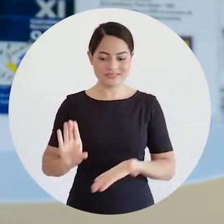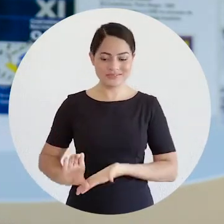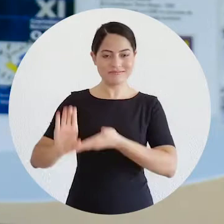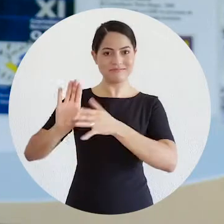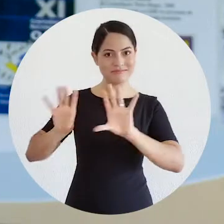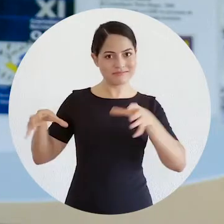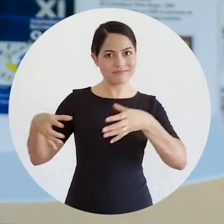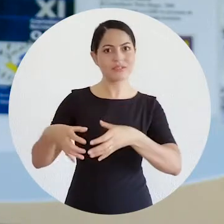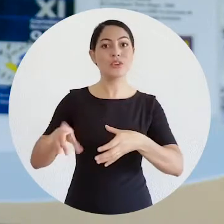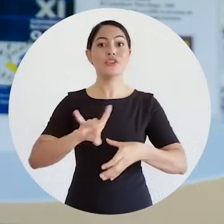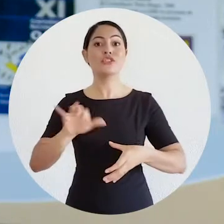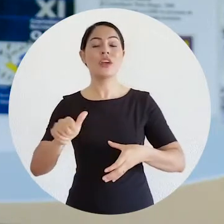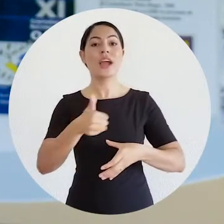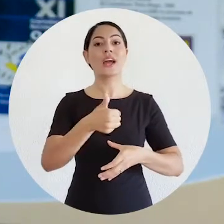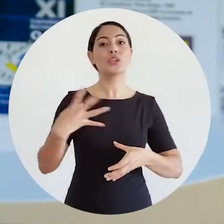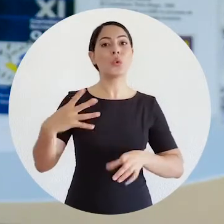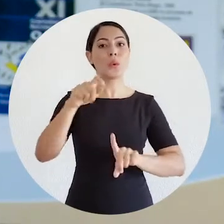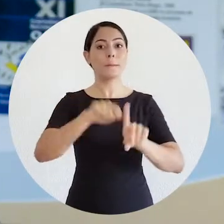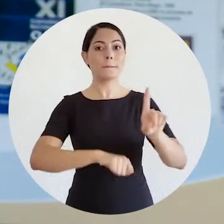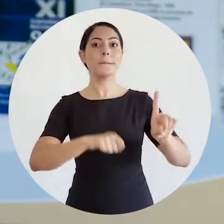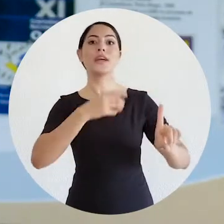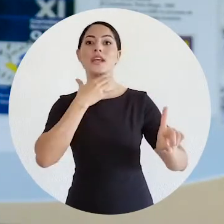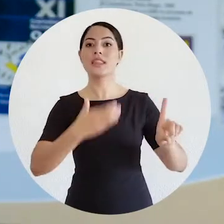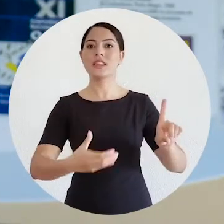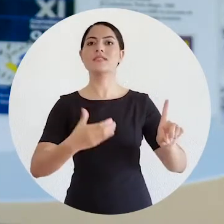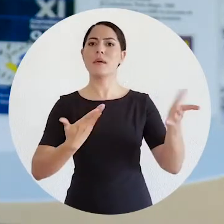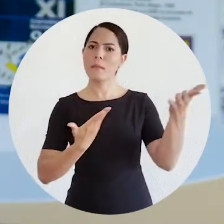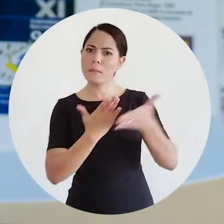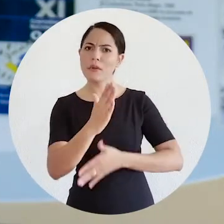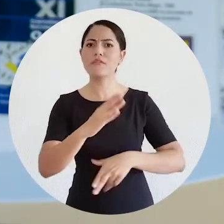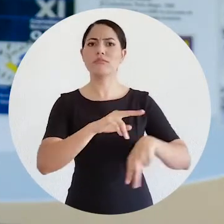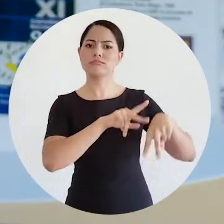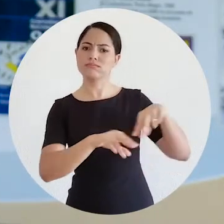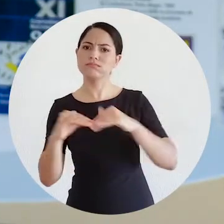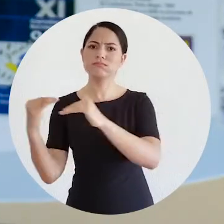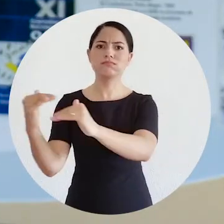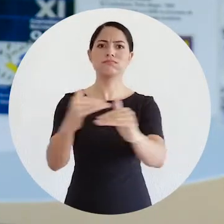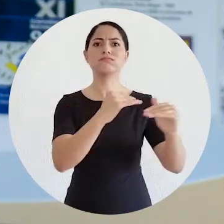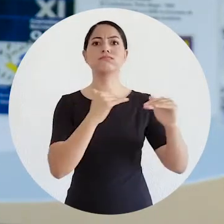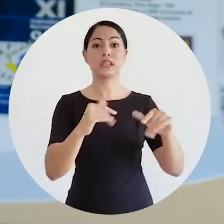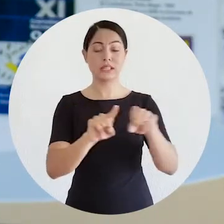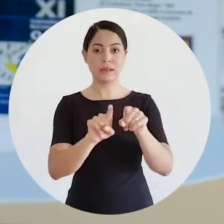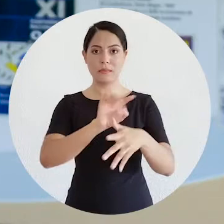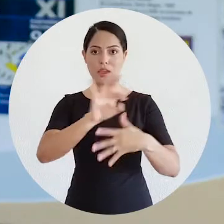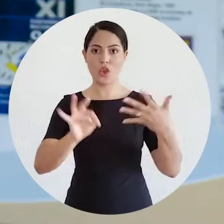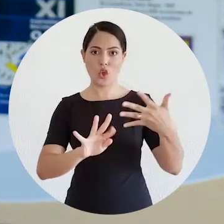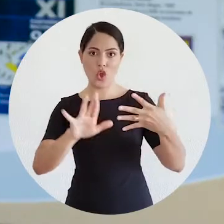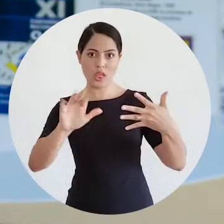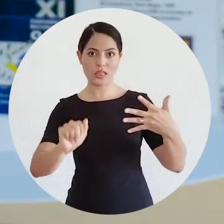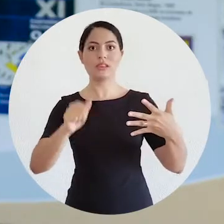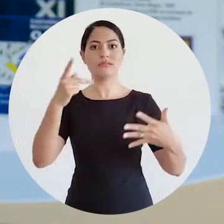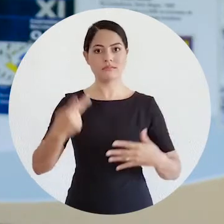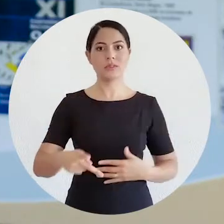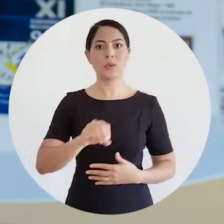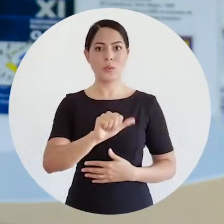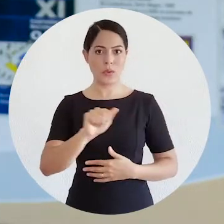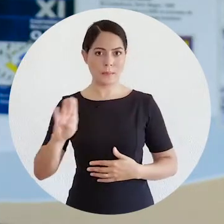Conselho Pleno, 14 de dezembro, aprovou a paridade de gênero e cotas raciais no sistema de eleições da OAB.